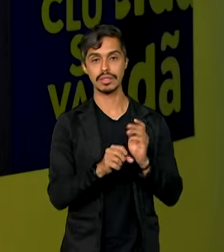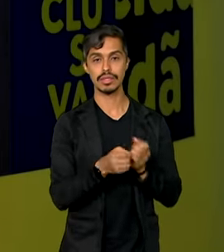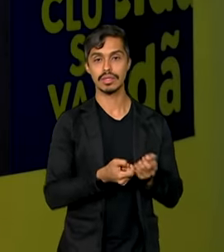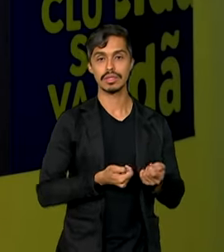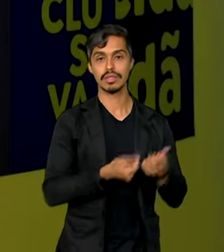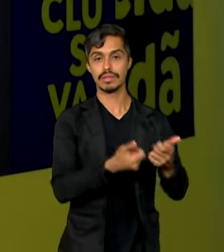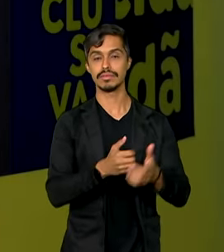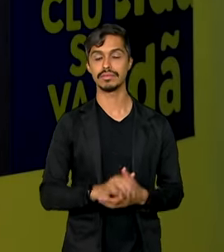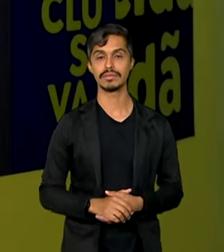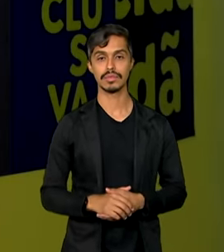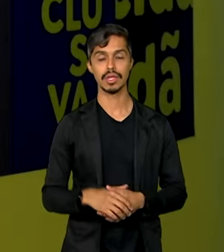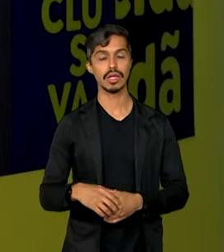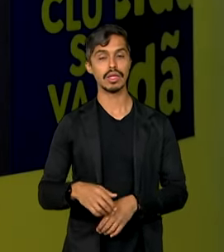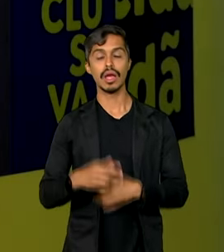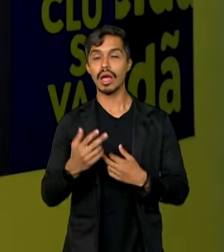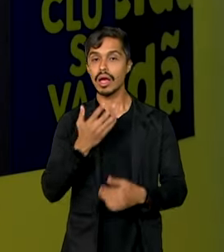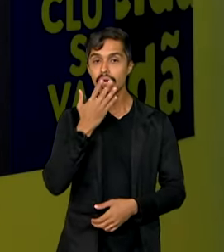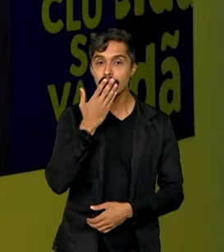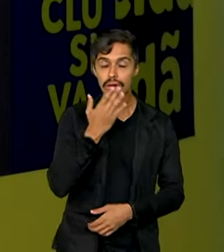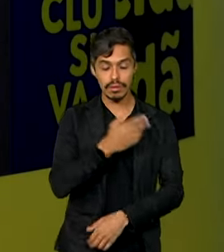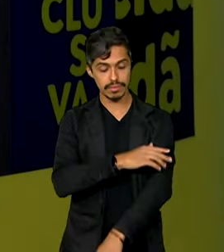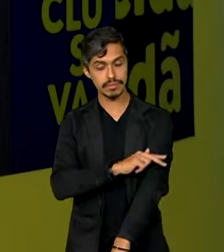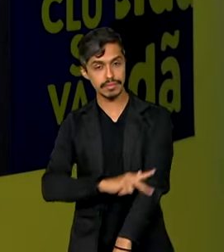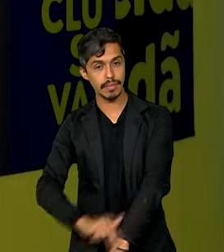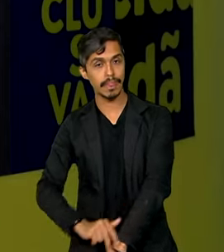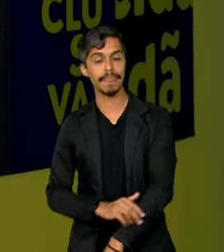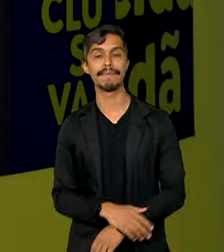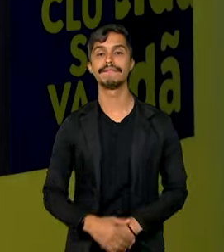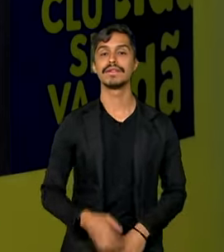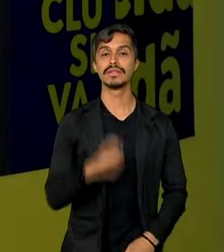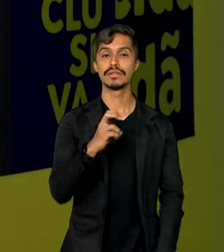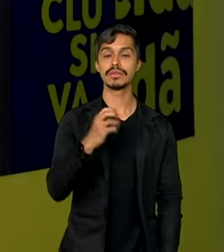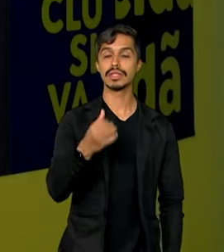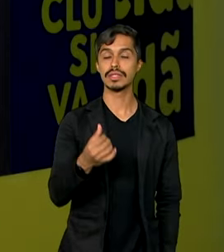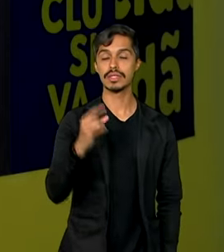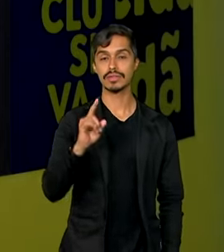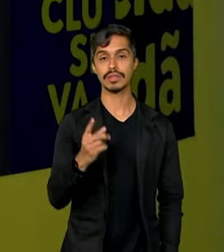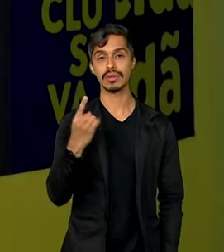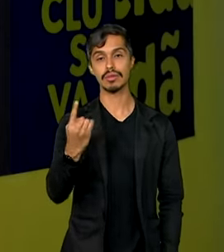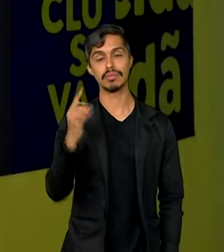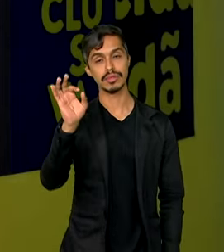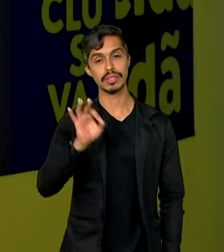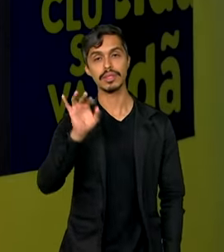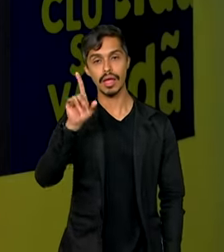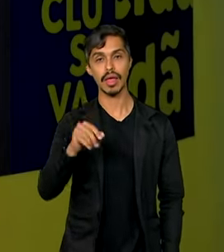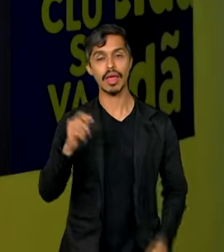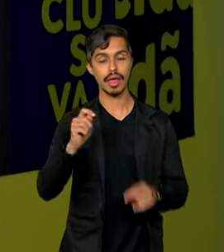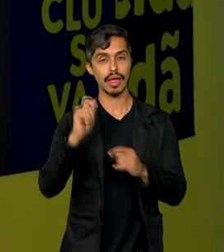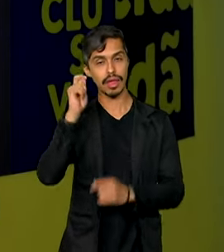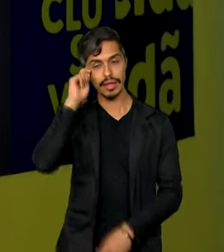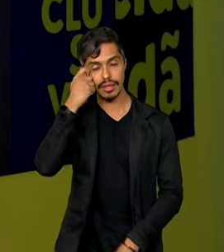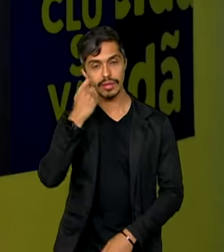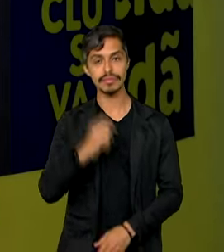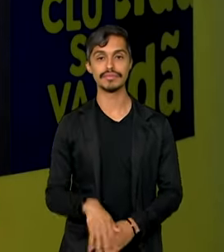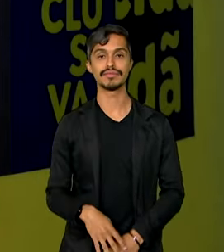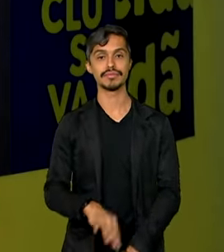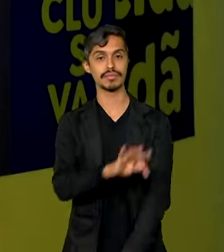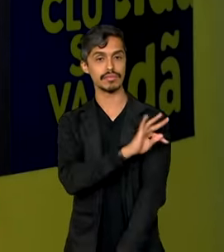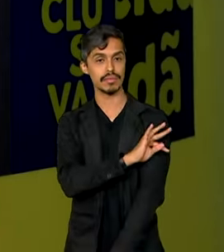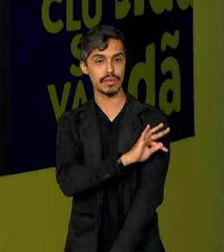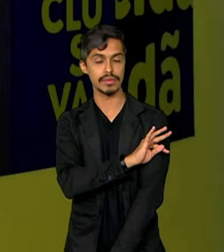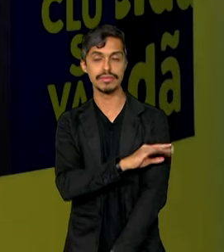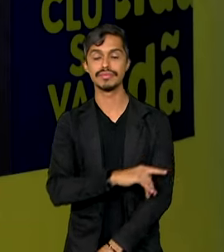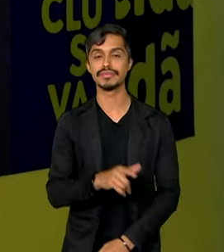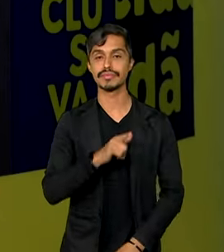ou cor, a maioria das pessoas beneficiadas, 56,1% são negras. Tocantins é o estado com